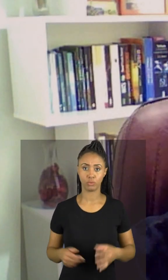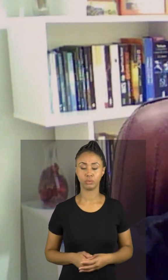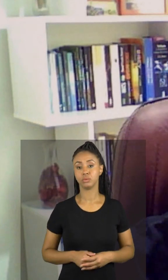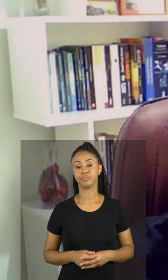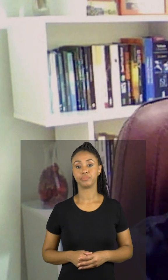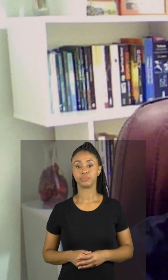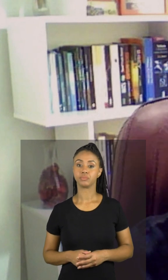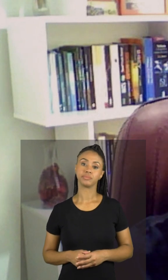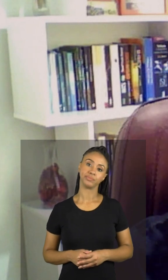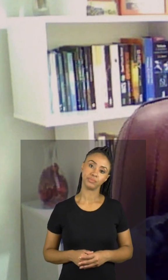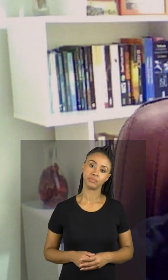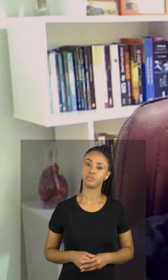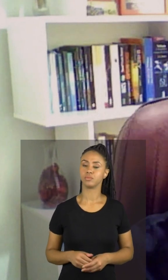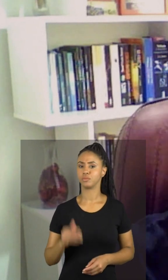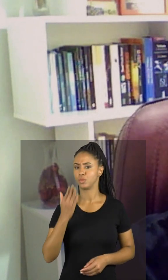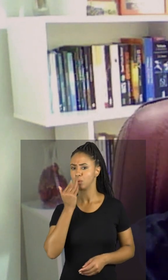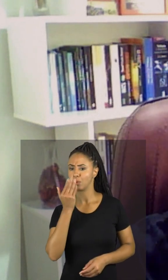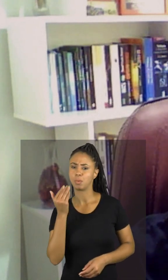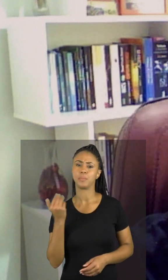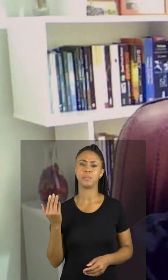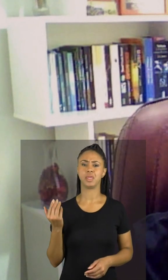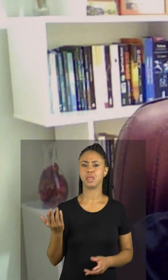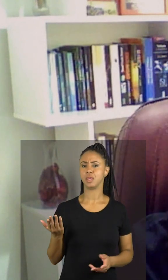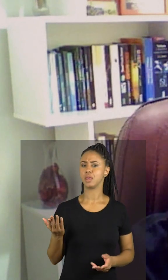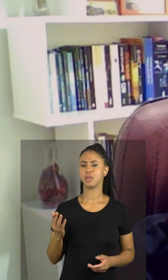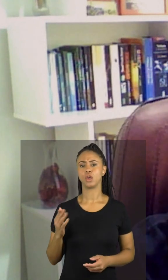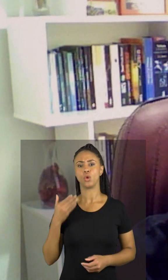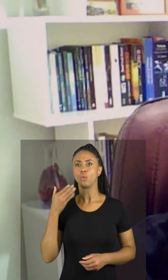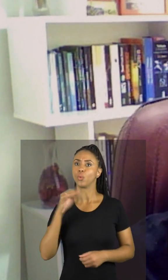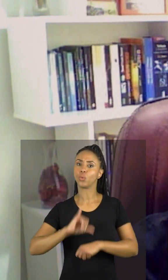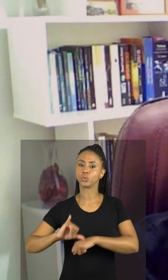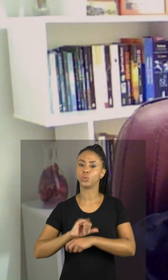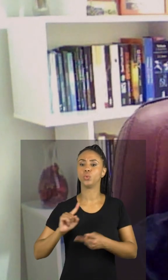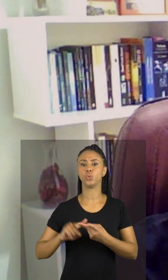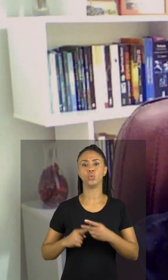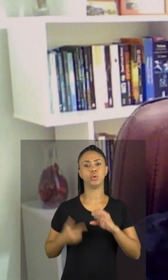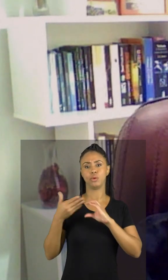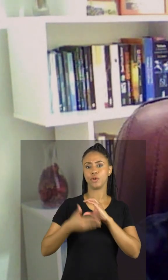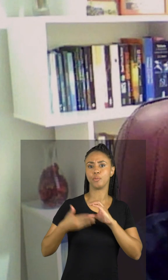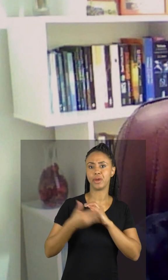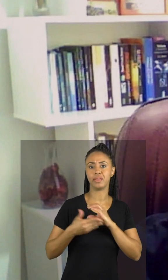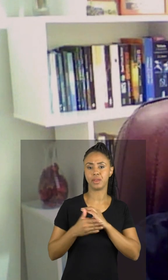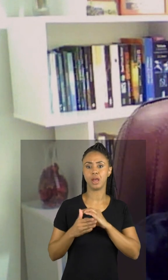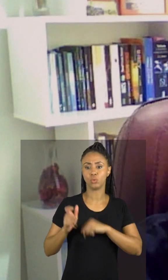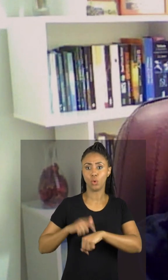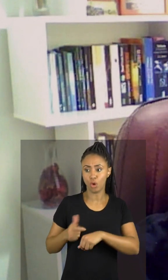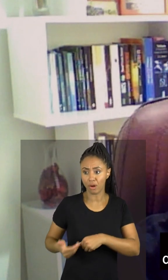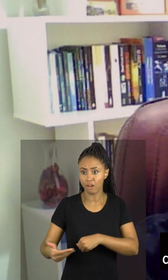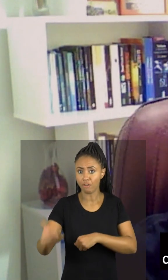Fazer refeições com alto teor de gordura, de carboidrato, próximo ao horário de dormir,